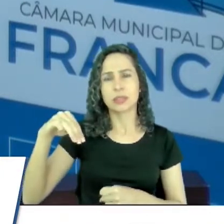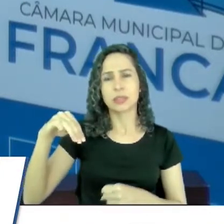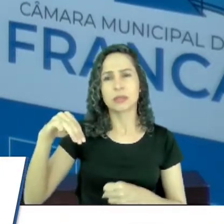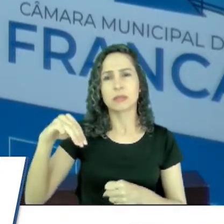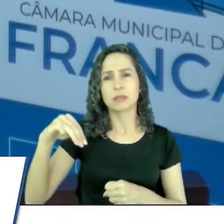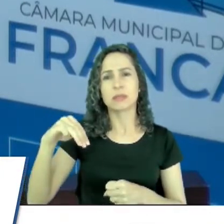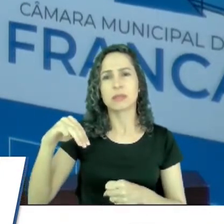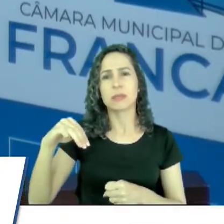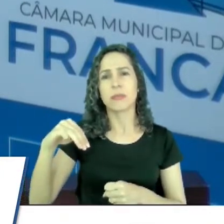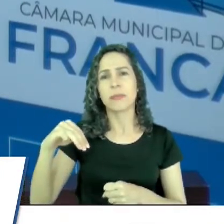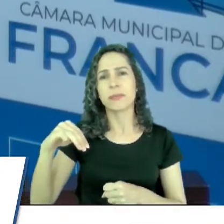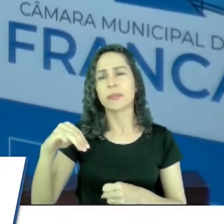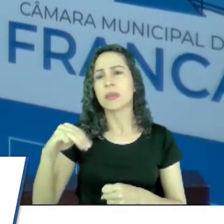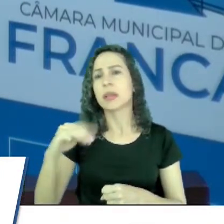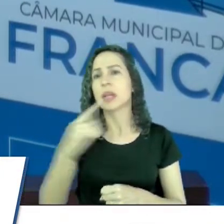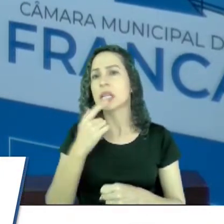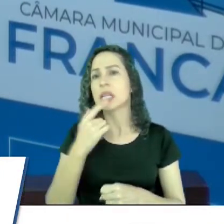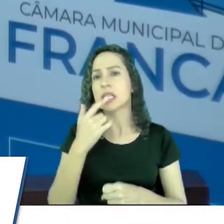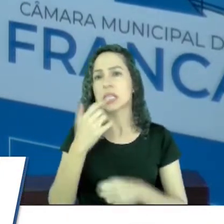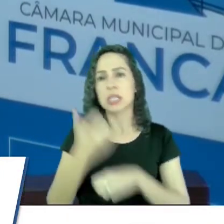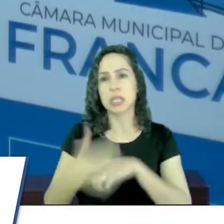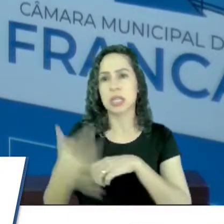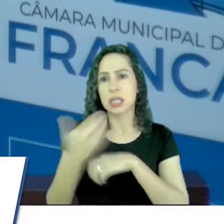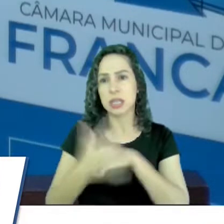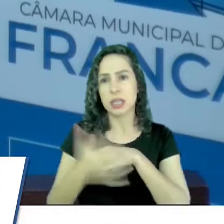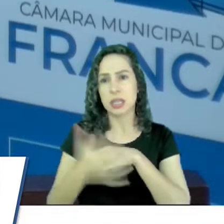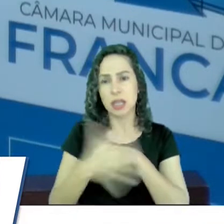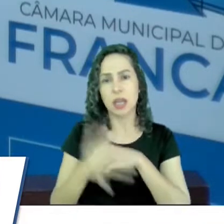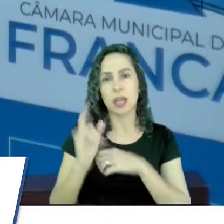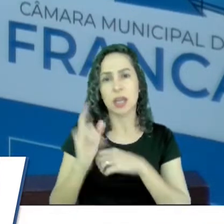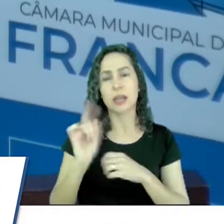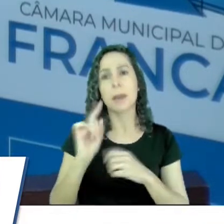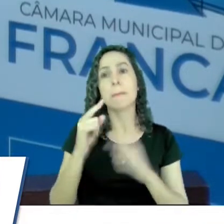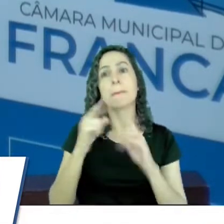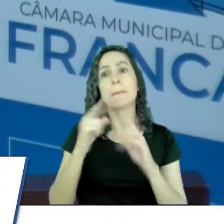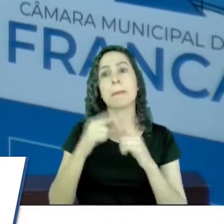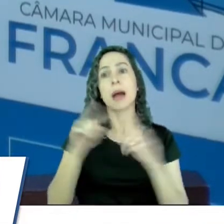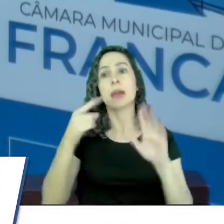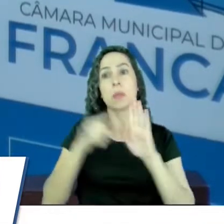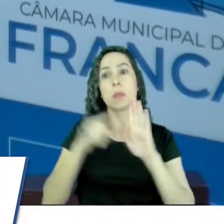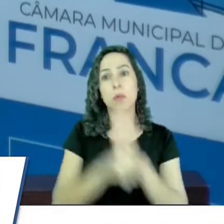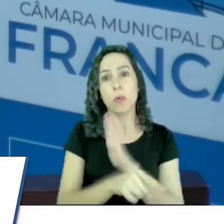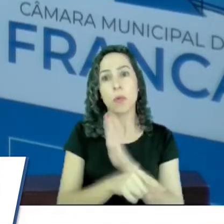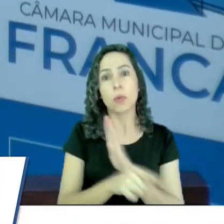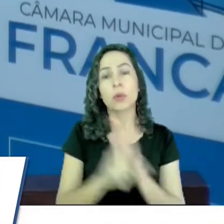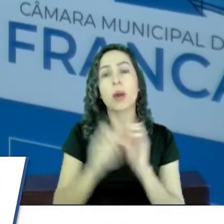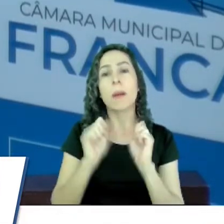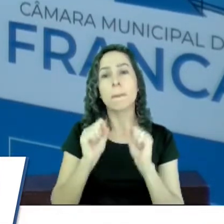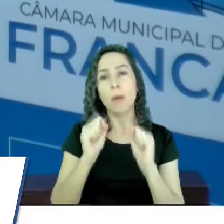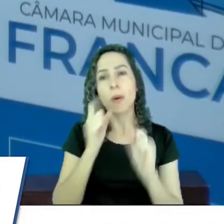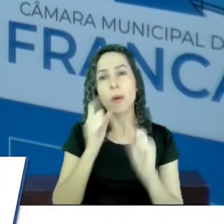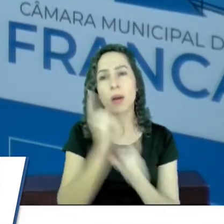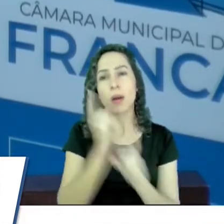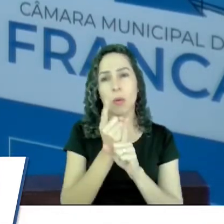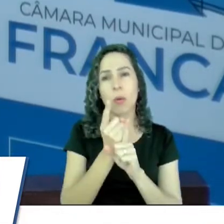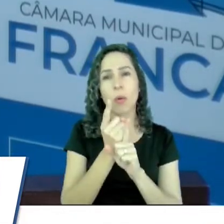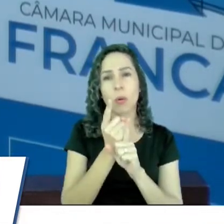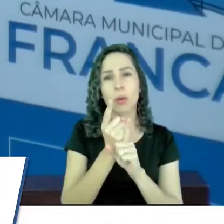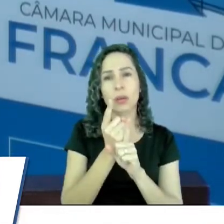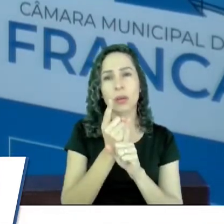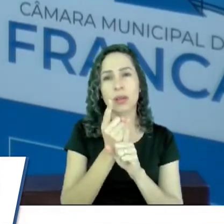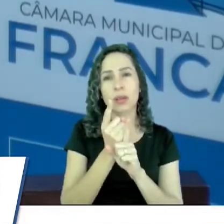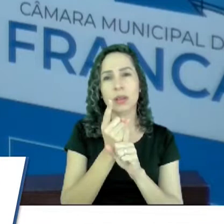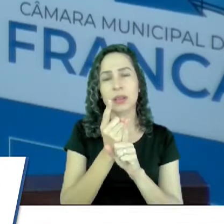Sem sangramento arterial ou venoso, mas foi profundo, possibilitando a visualização do arcabouço